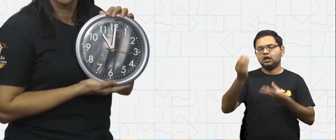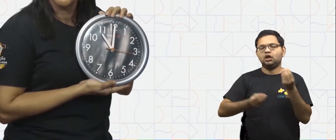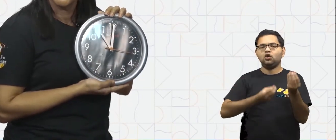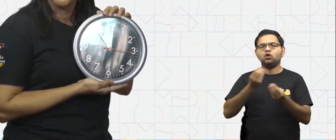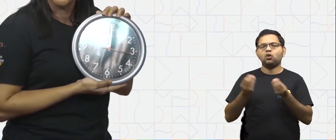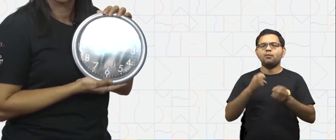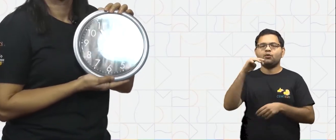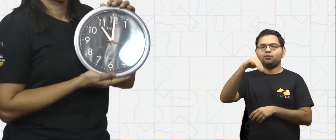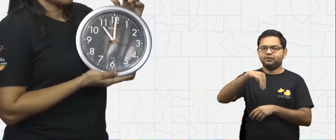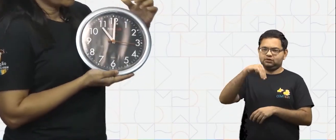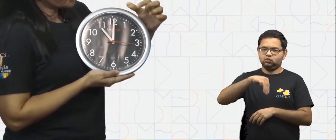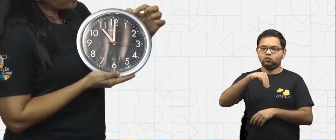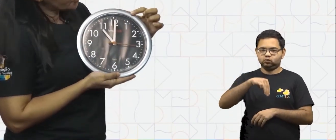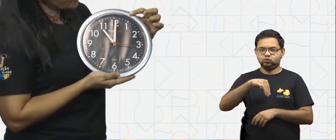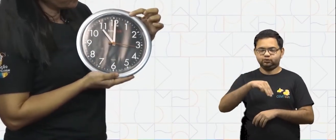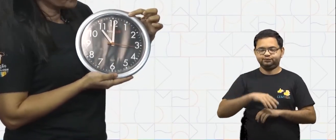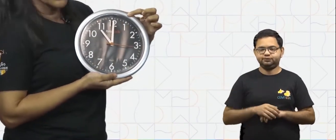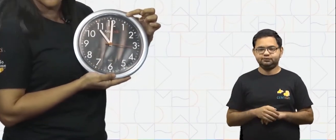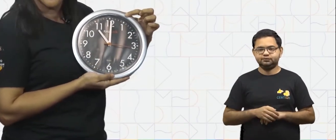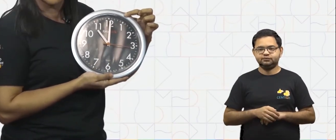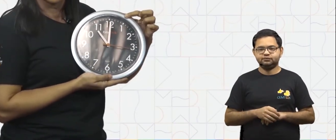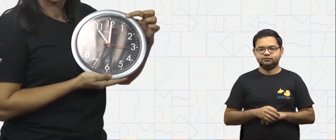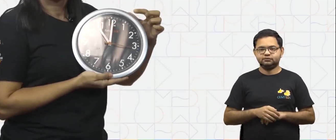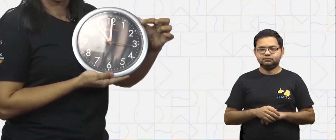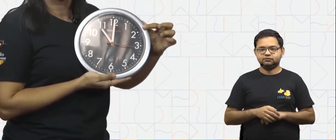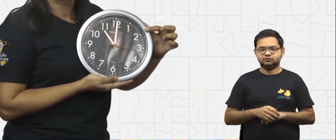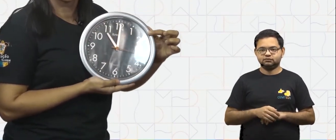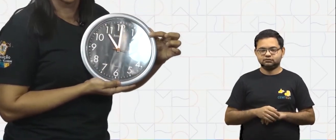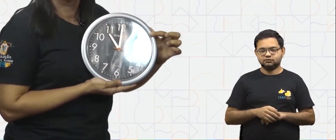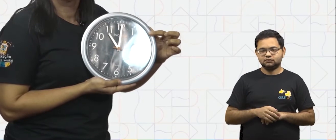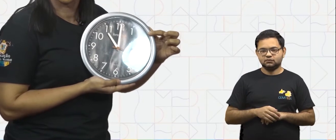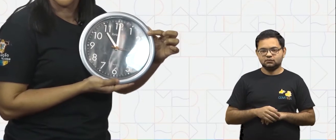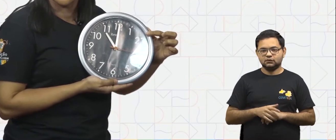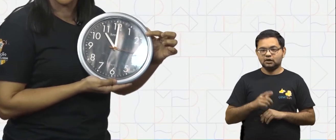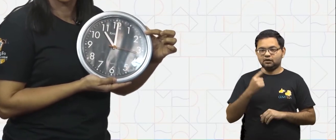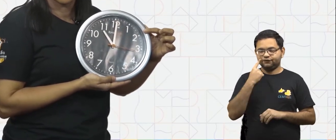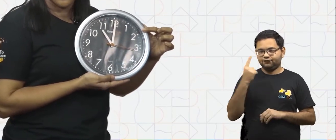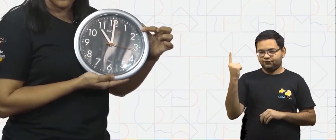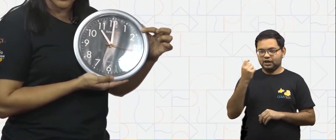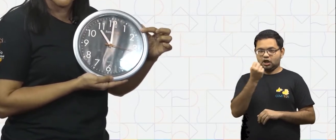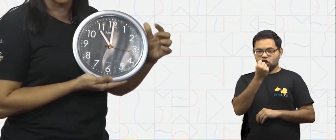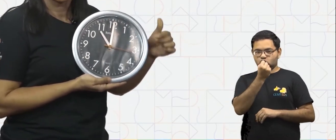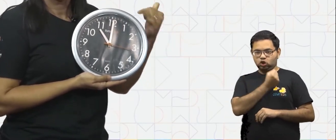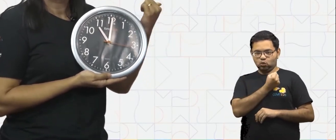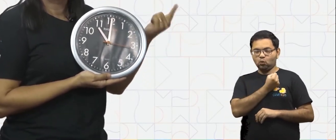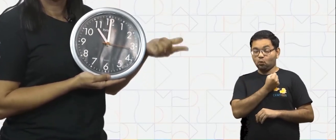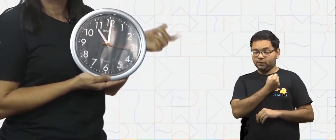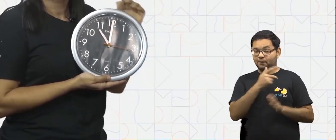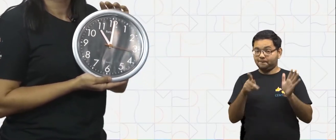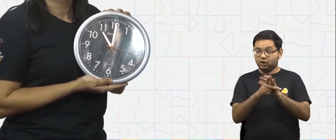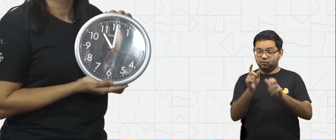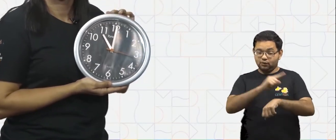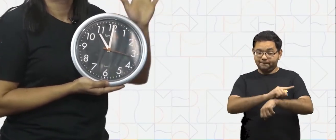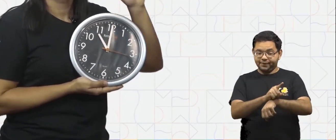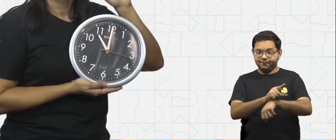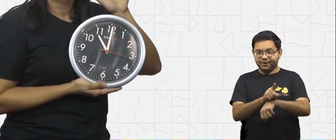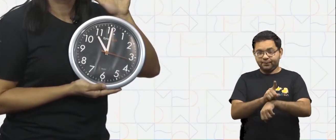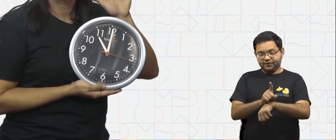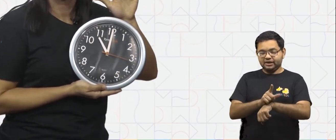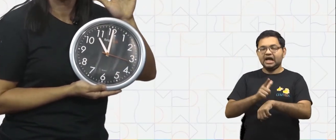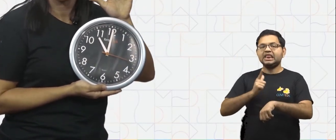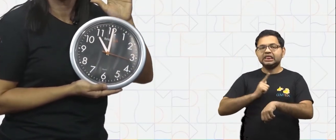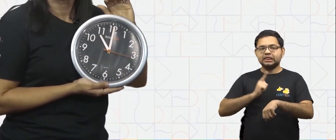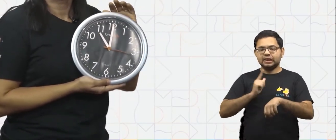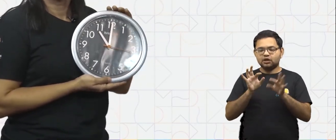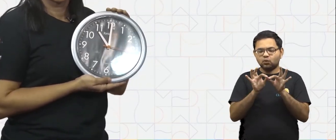minutos. De um número para o outro, no relógio analógico, existe um intervalo